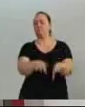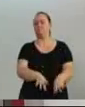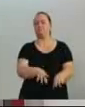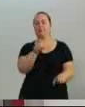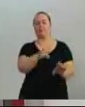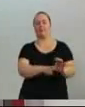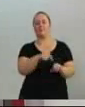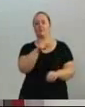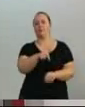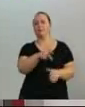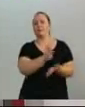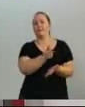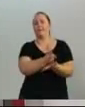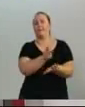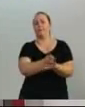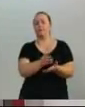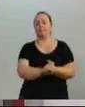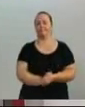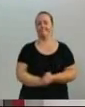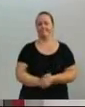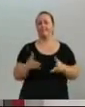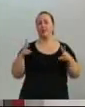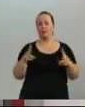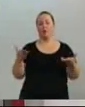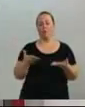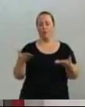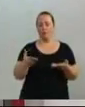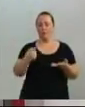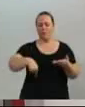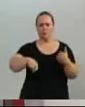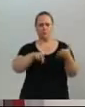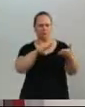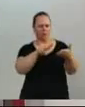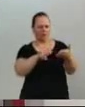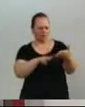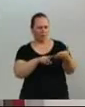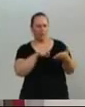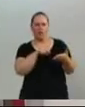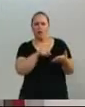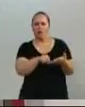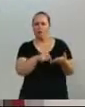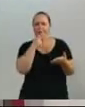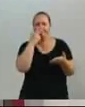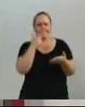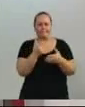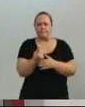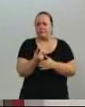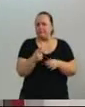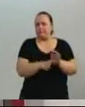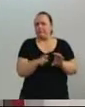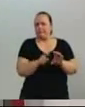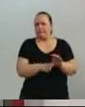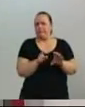essa pedalada, como nós dizemos agora, as recentes pedaladas. Ou seja, descumpre a lei de responsabilidade fiscal,